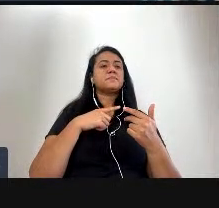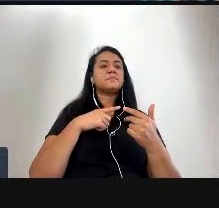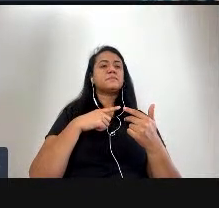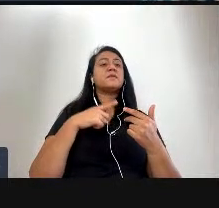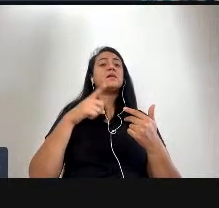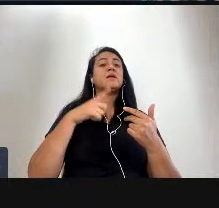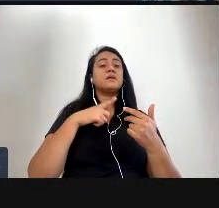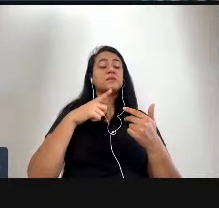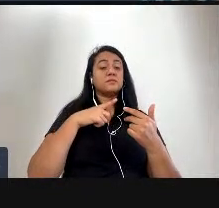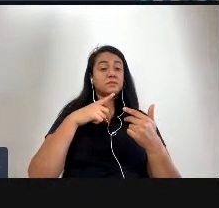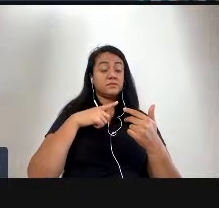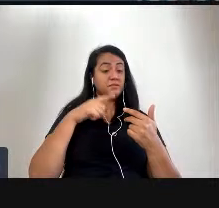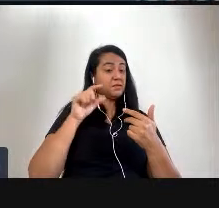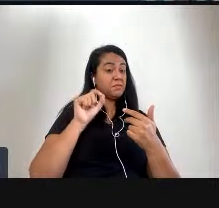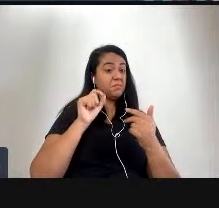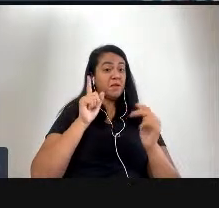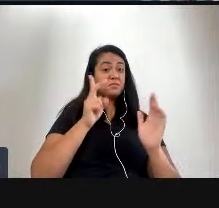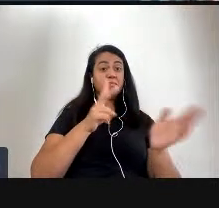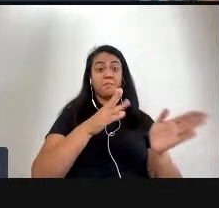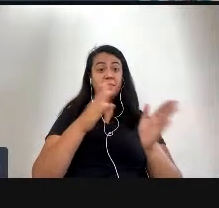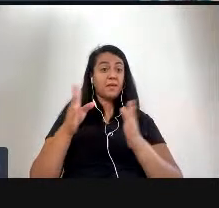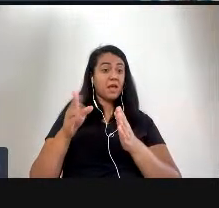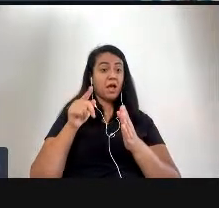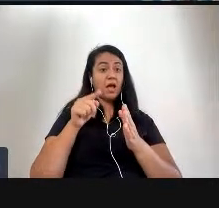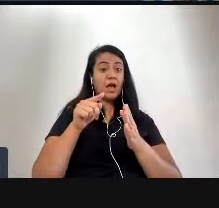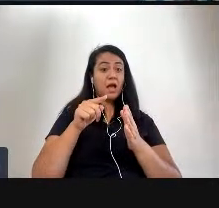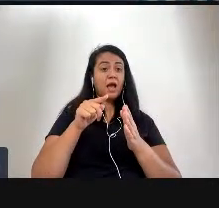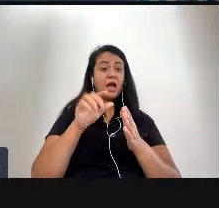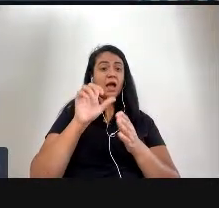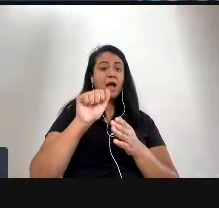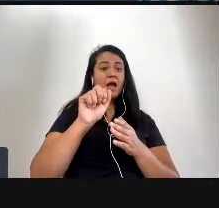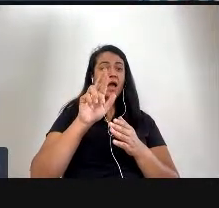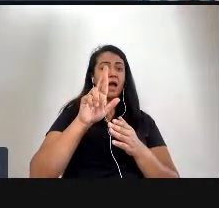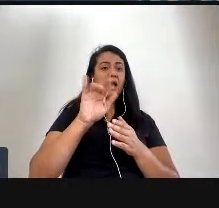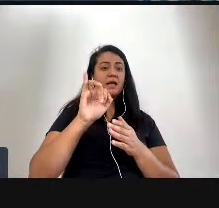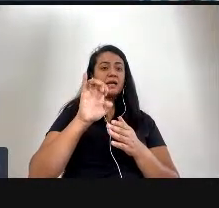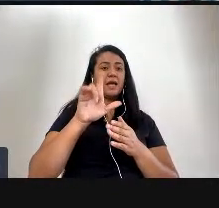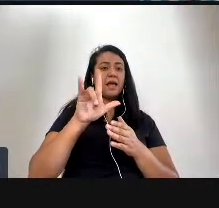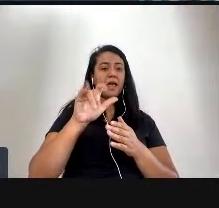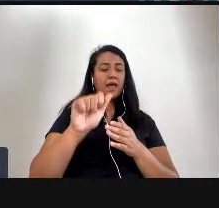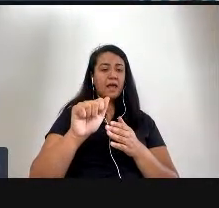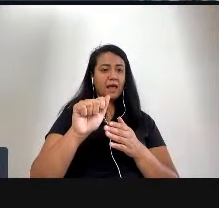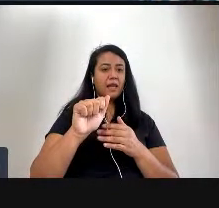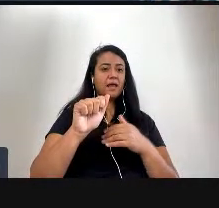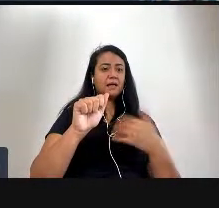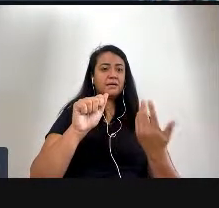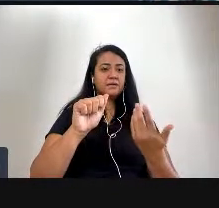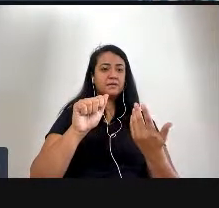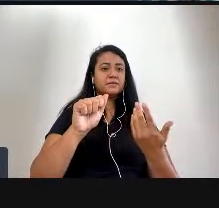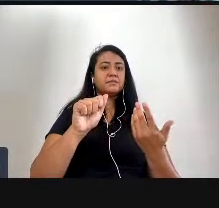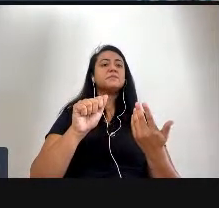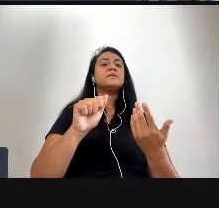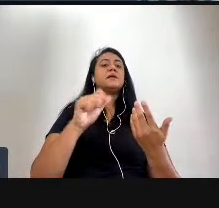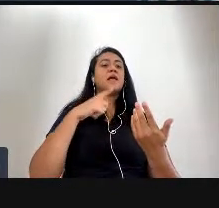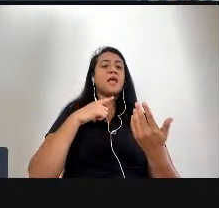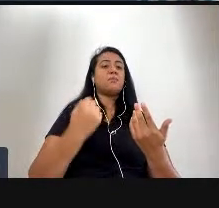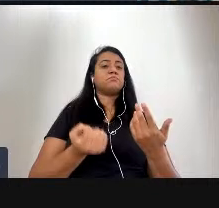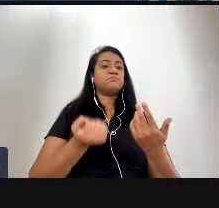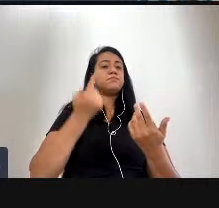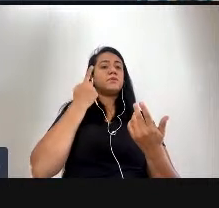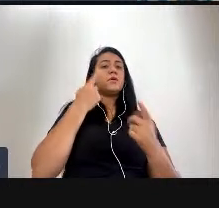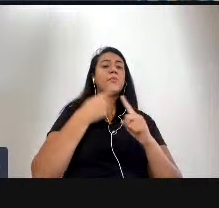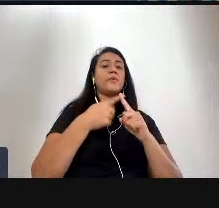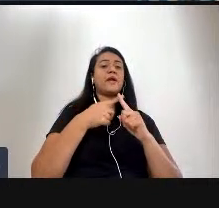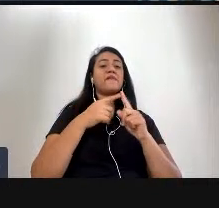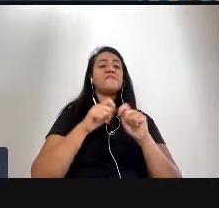Japazal né o Ariela Azulay eu achei surpreendente porque ela faz